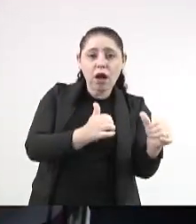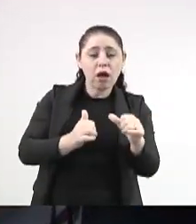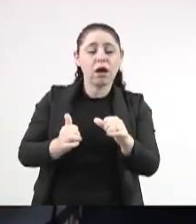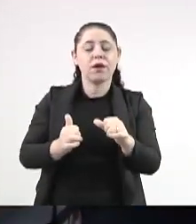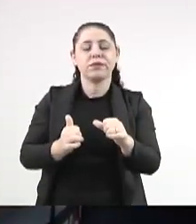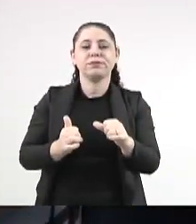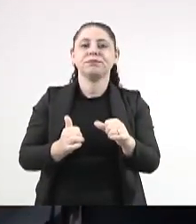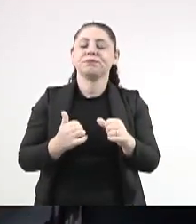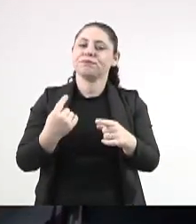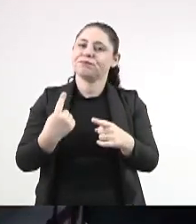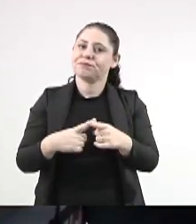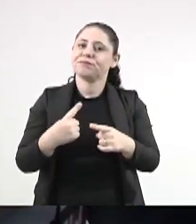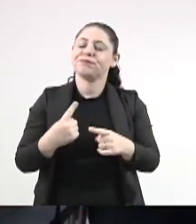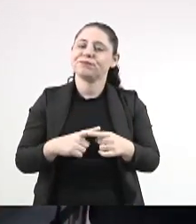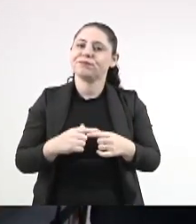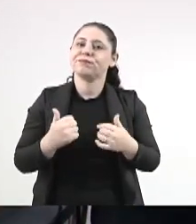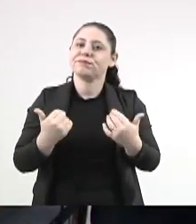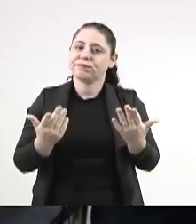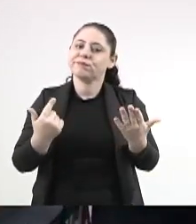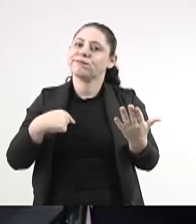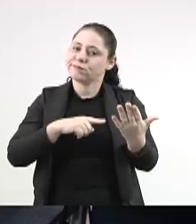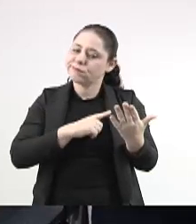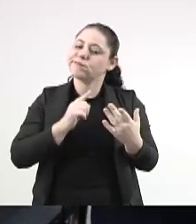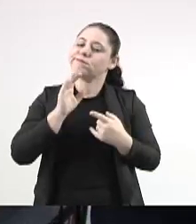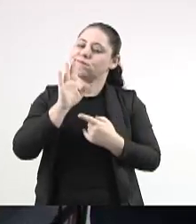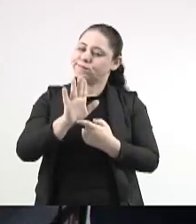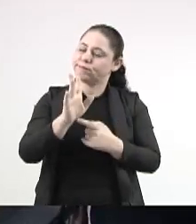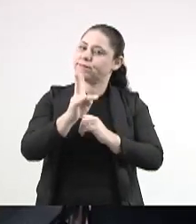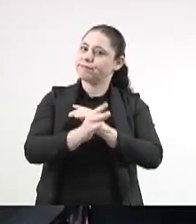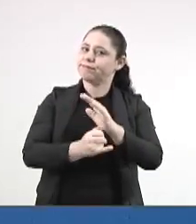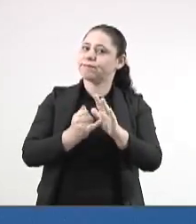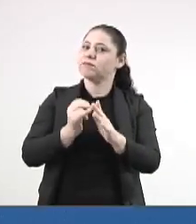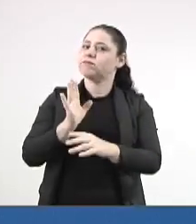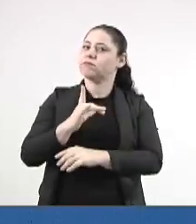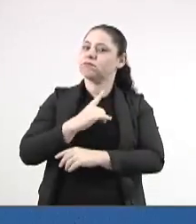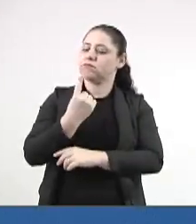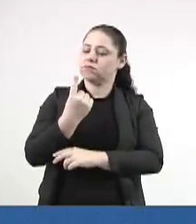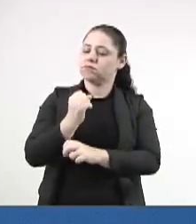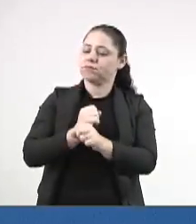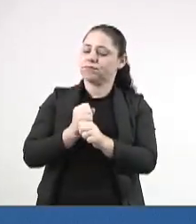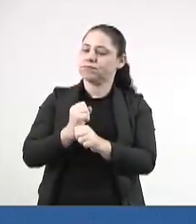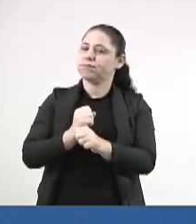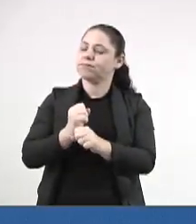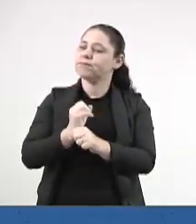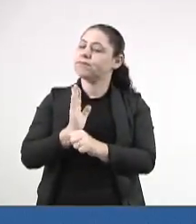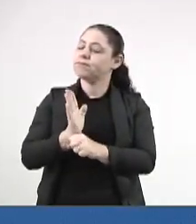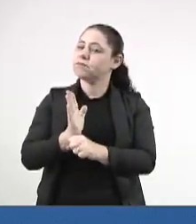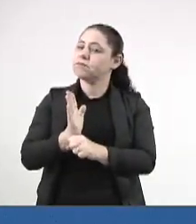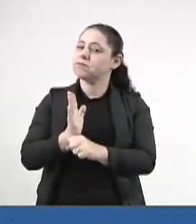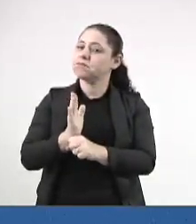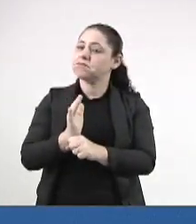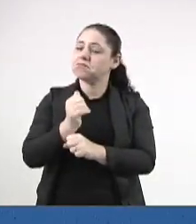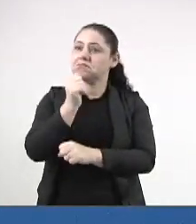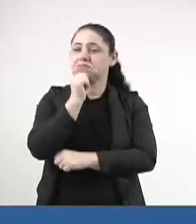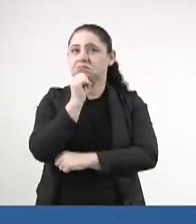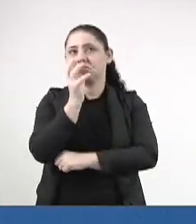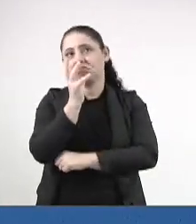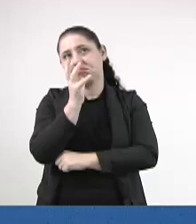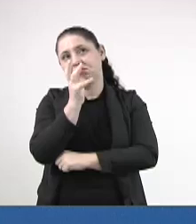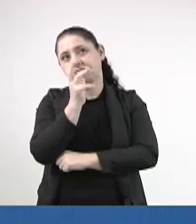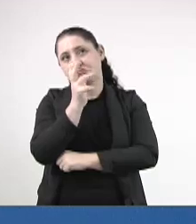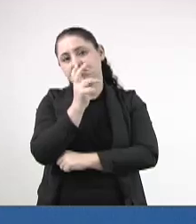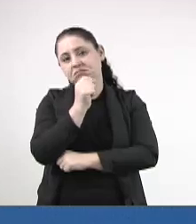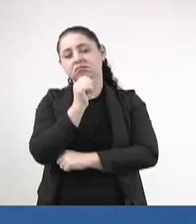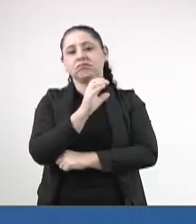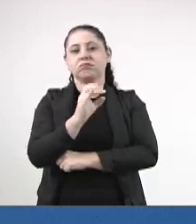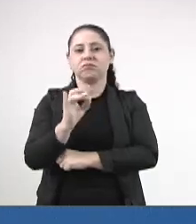Porque nós apresentamos o projeto já tem um ano e ele está ali parado na